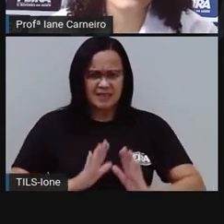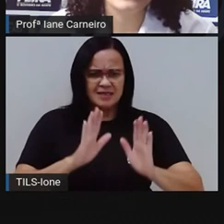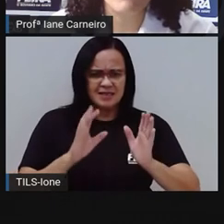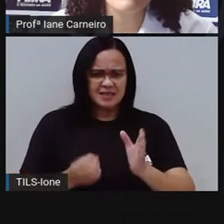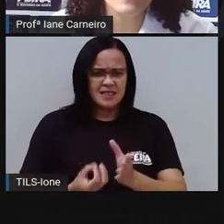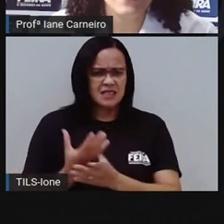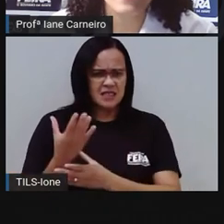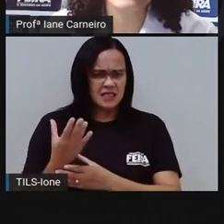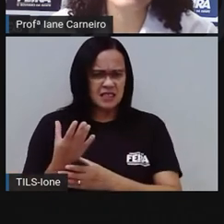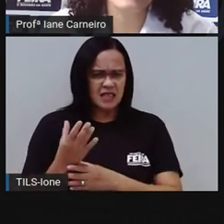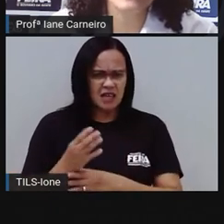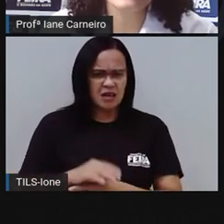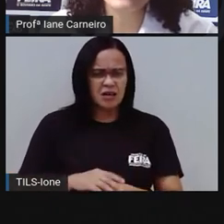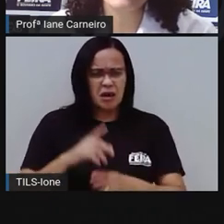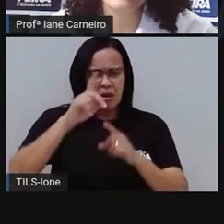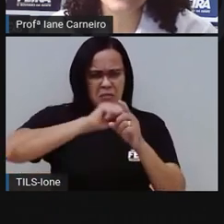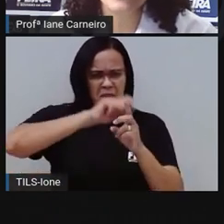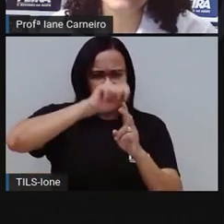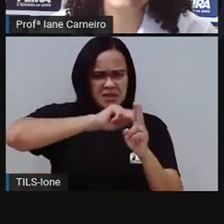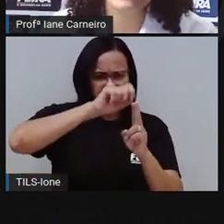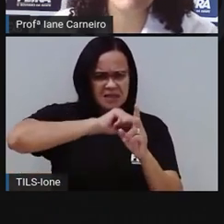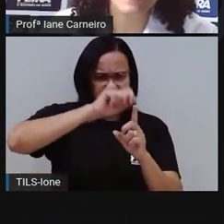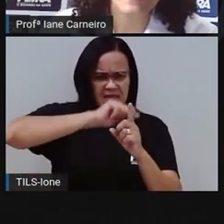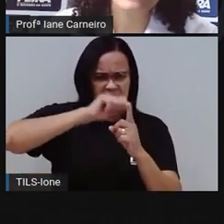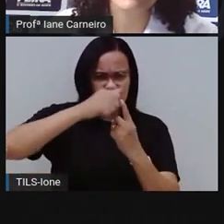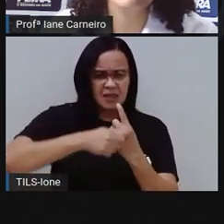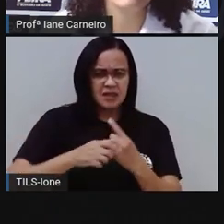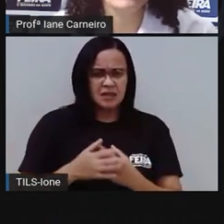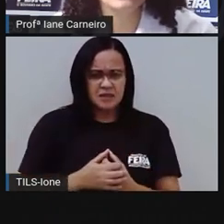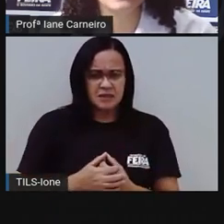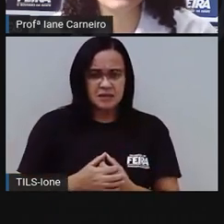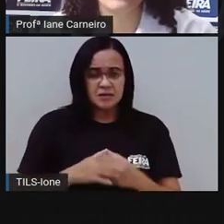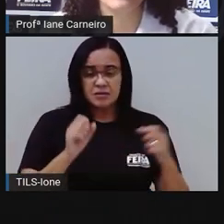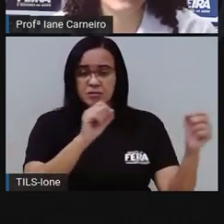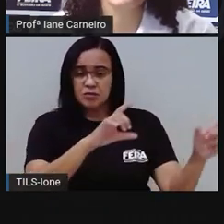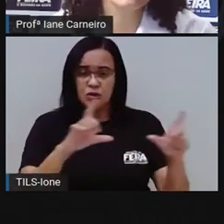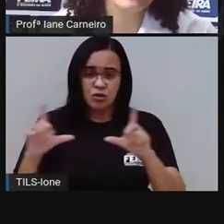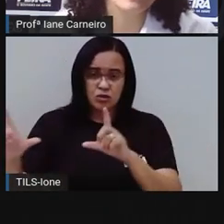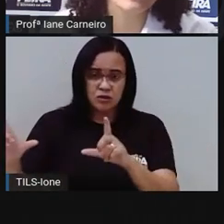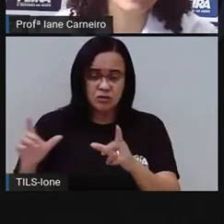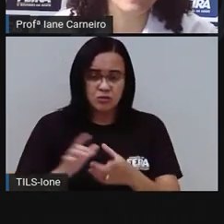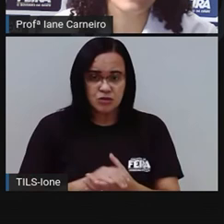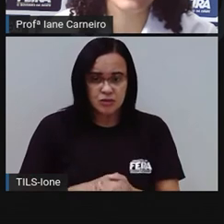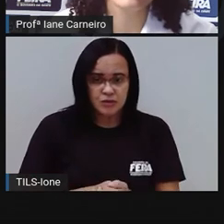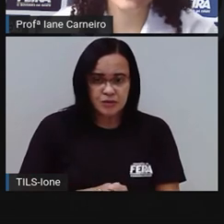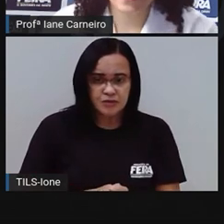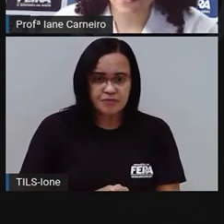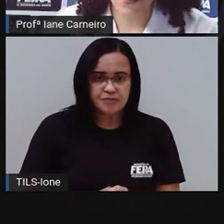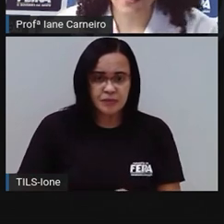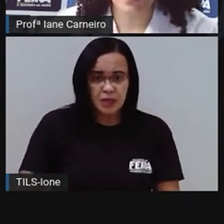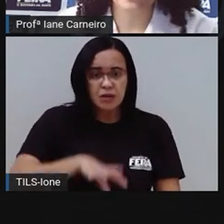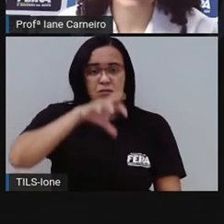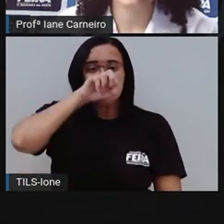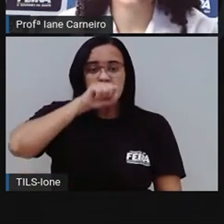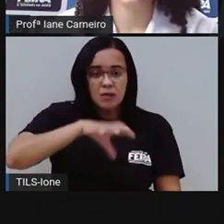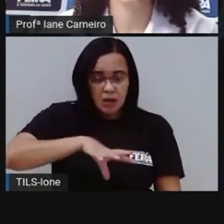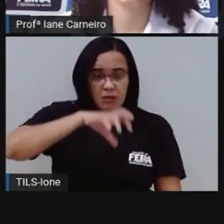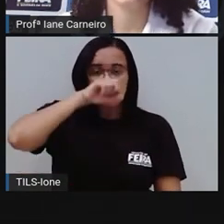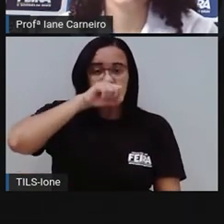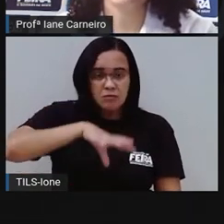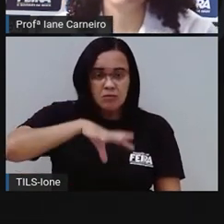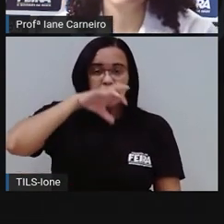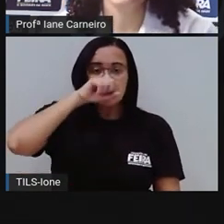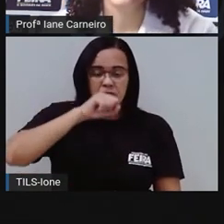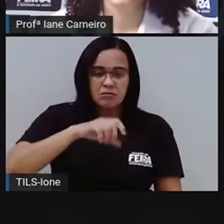Próximo. O que é o que é? Respira sem pulmões. Tem pés, mas não andas. Olha as plantas, né? Elas fazem a fotossíntese.